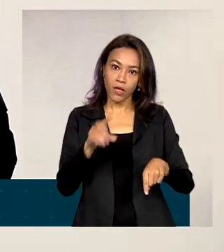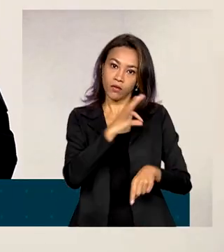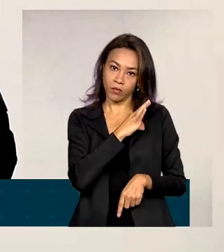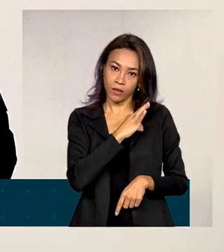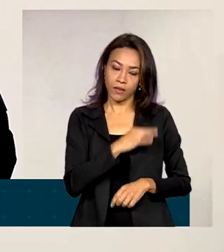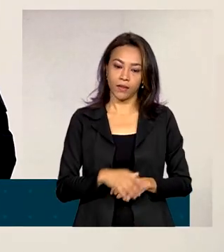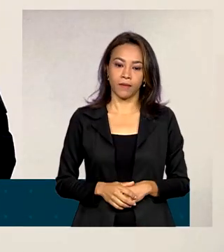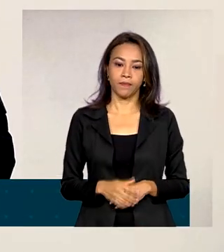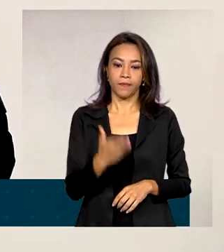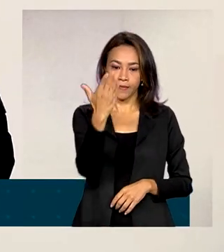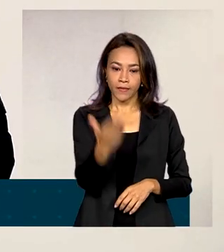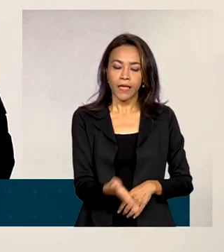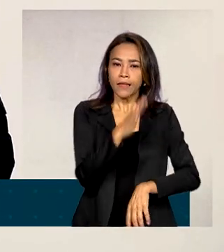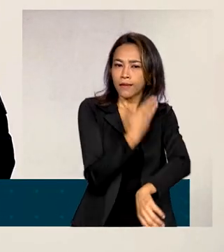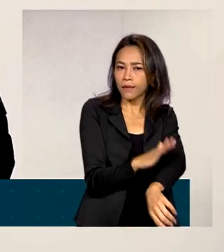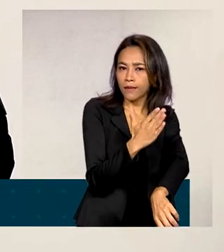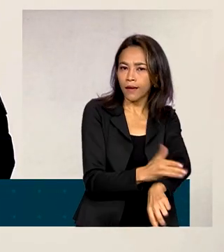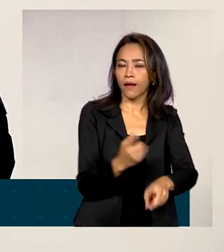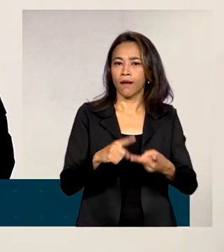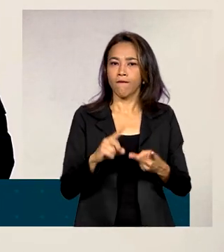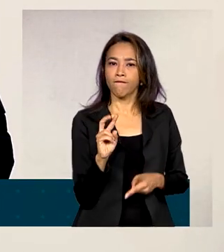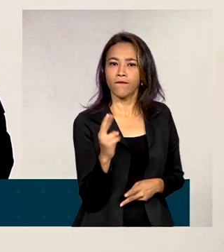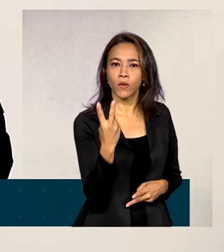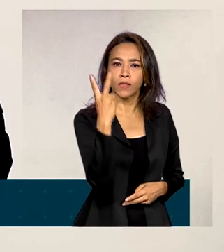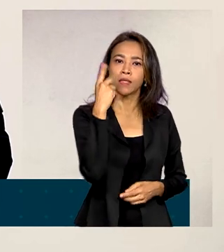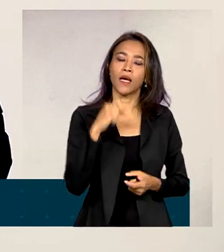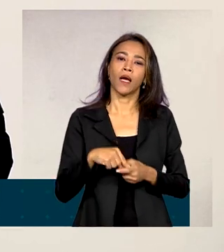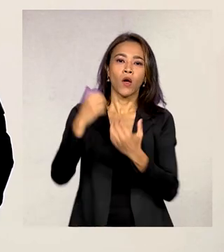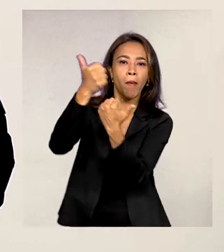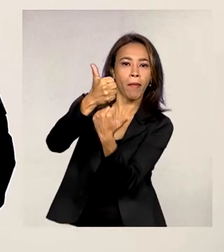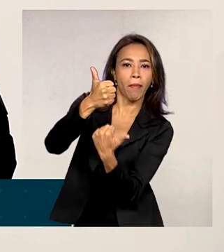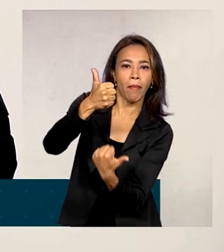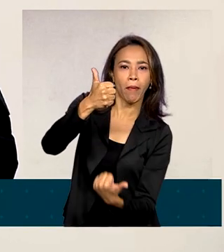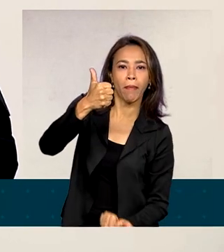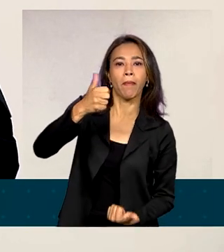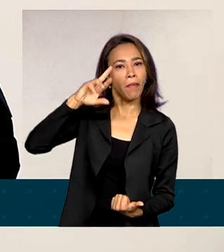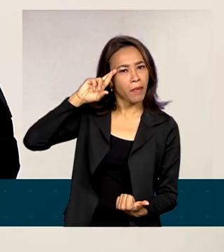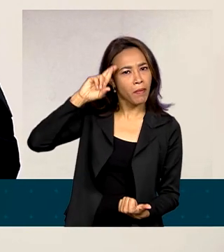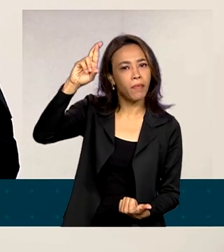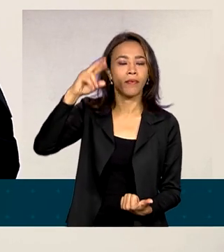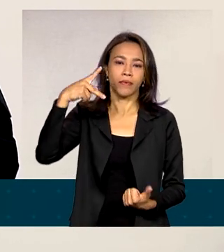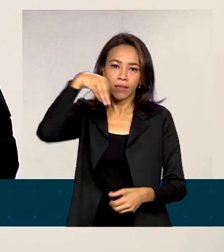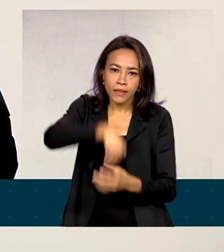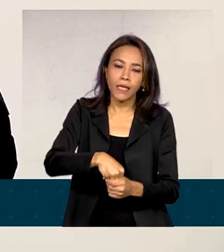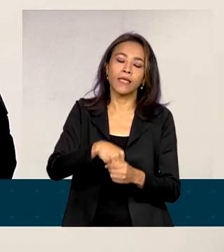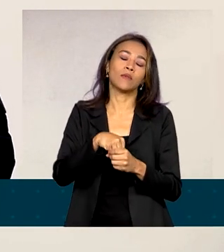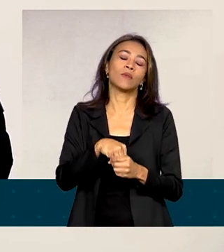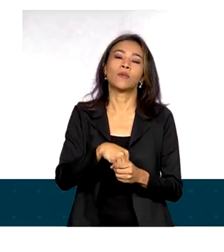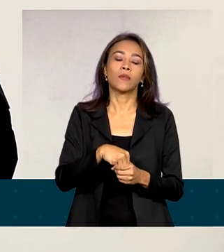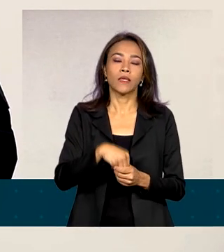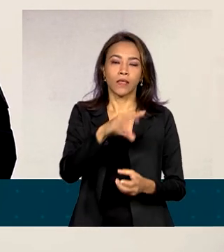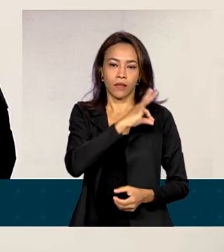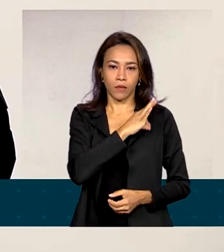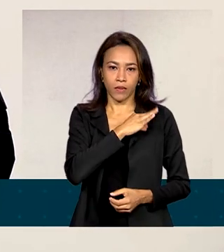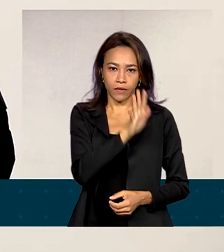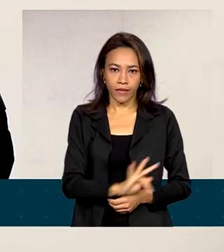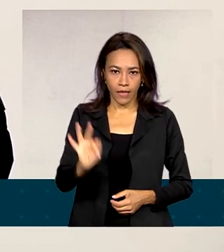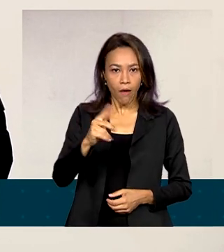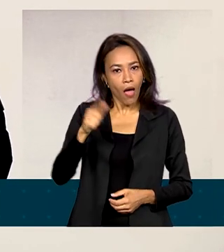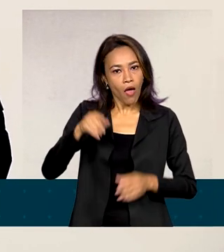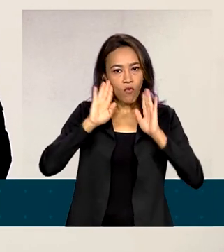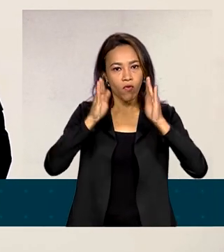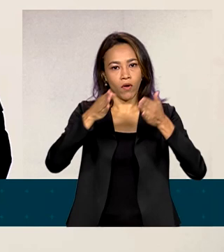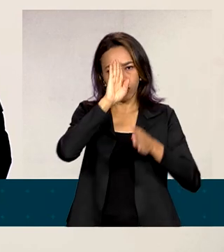Capacitar, valorizar e proteger os quadros da PRF será a obrigação primária desta administração. Estejam